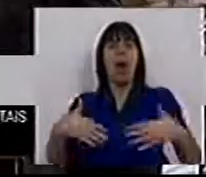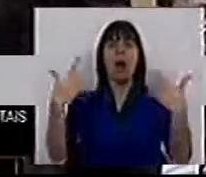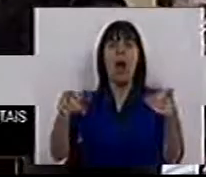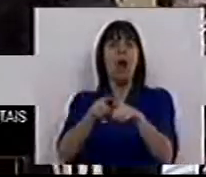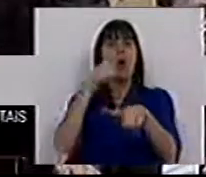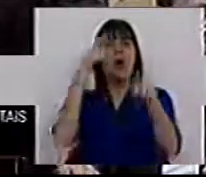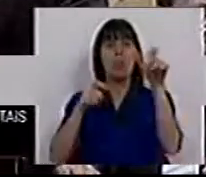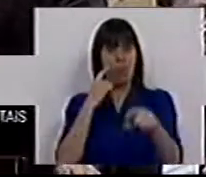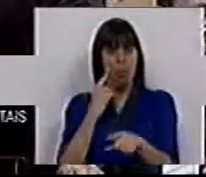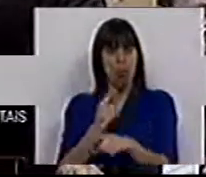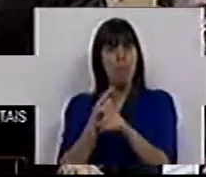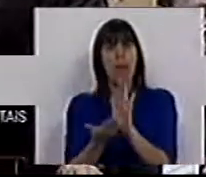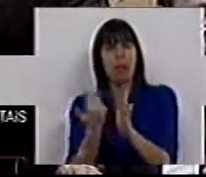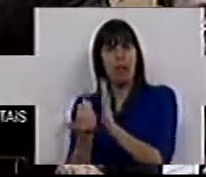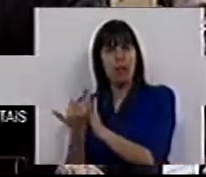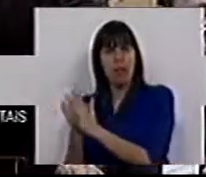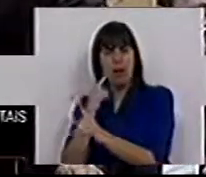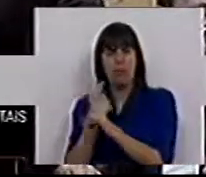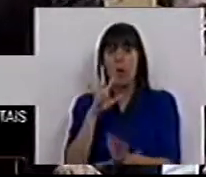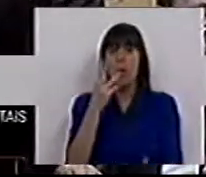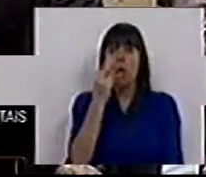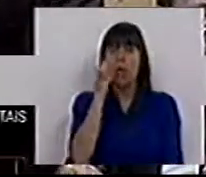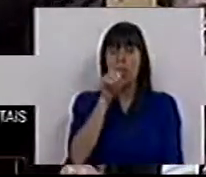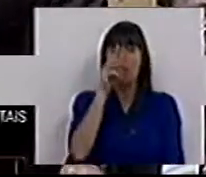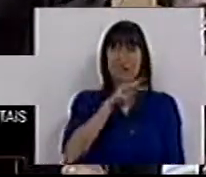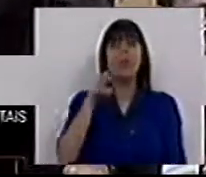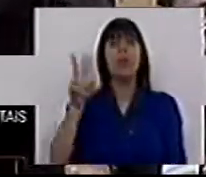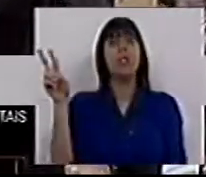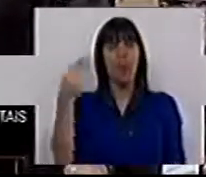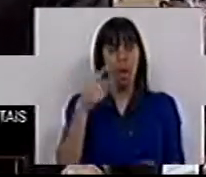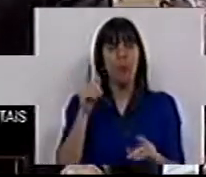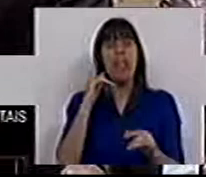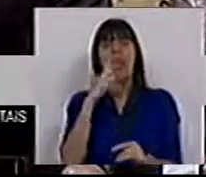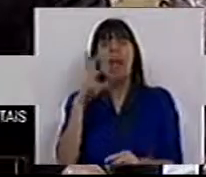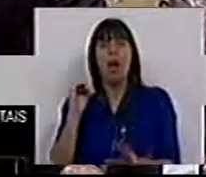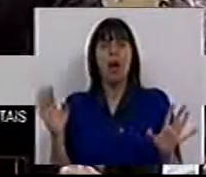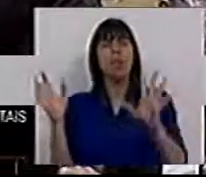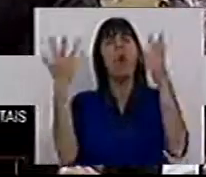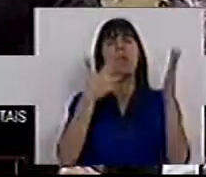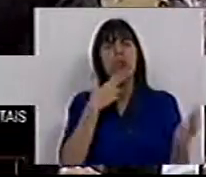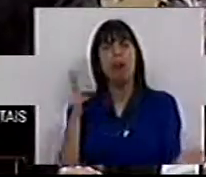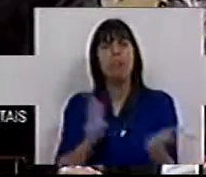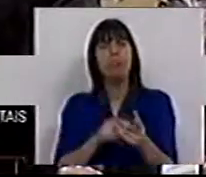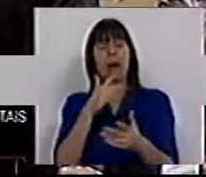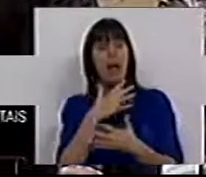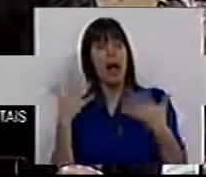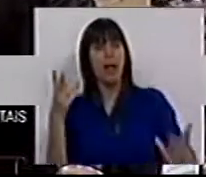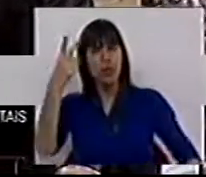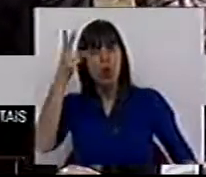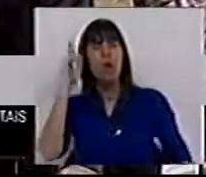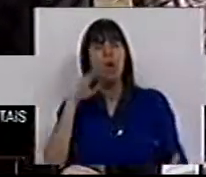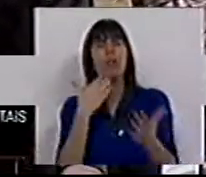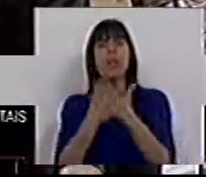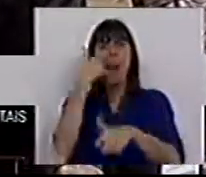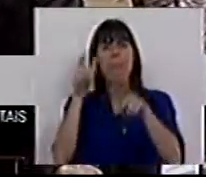algumas pessoas quando continua a retirar quase 3 mil milhões de euros em IRS. Onde está, afinal, essa grande coragem